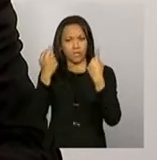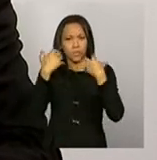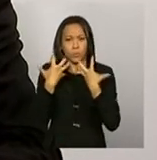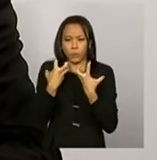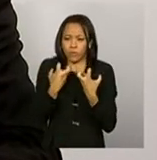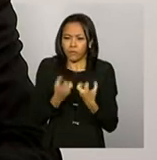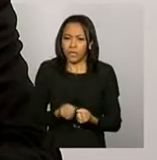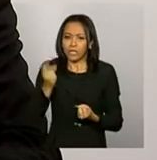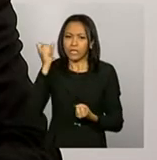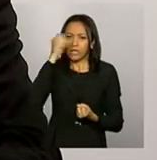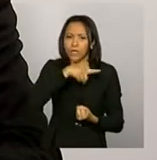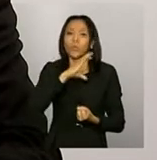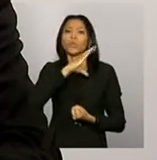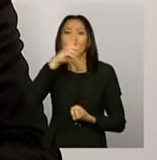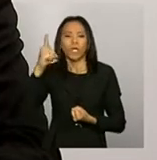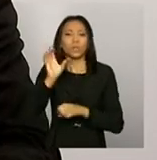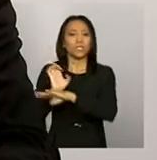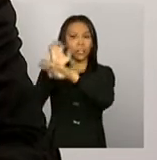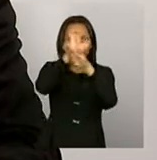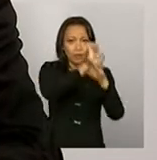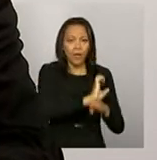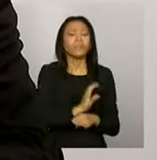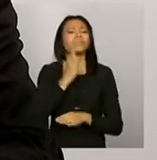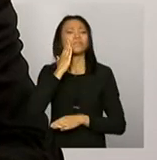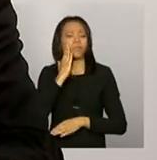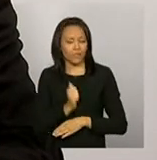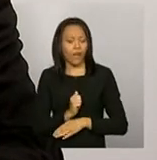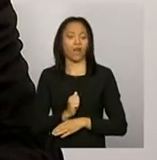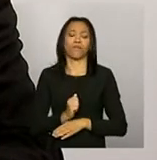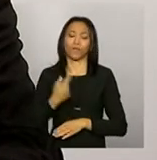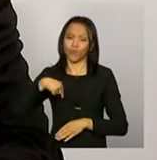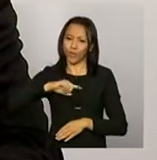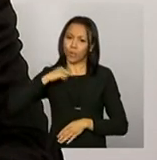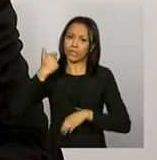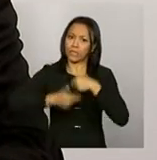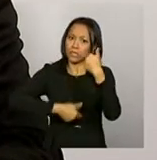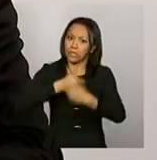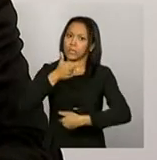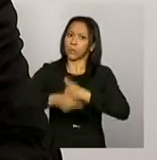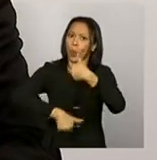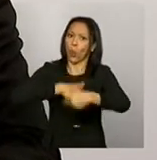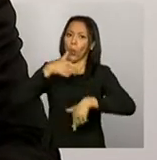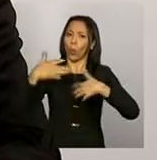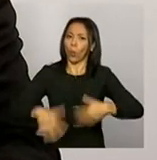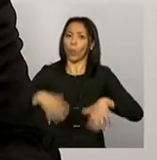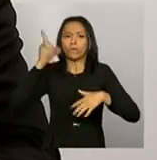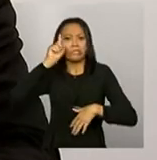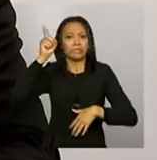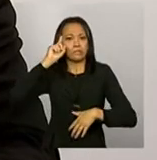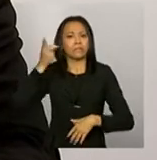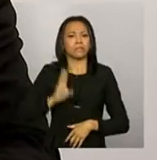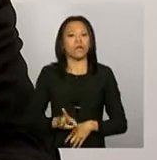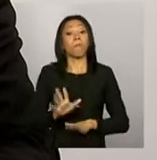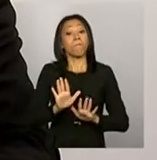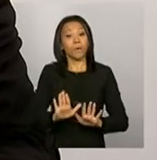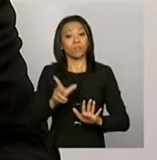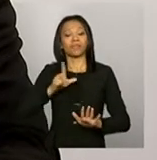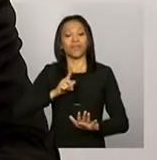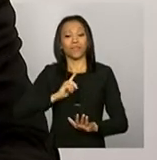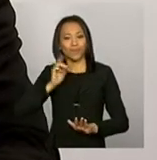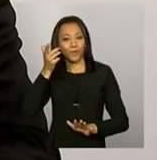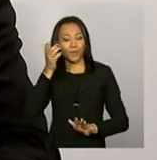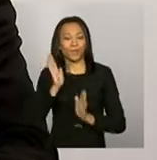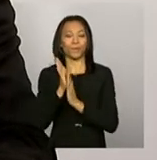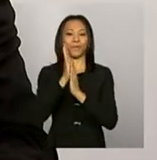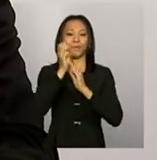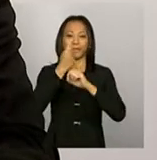municipais, os coordenadores estaduais, sabem as dificuldades que nós enfrentamos no dia a dia, mas nós temos bastante a comemorar,